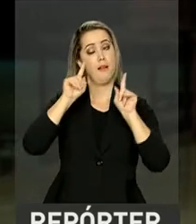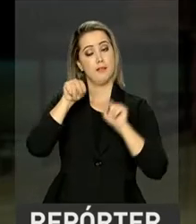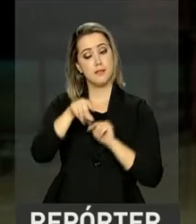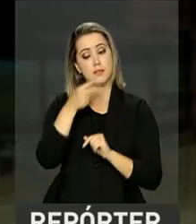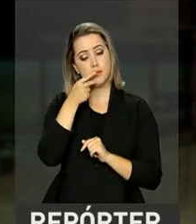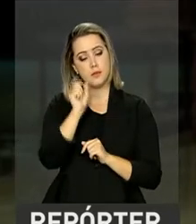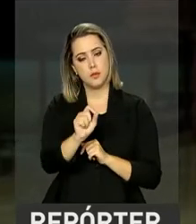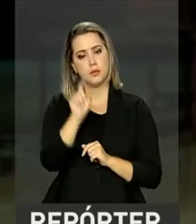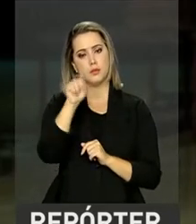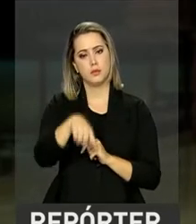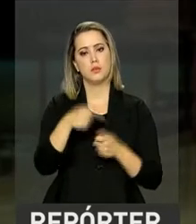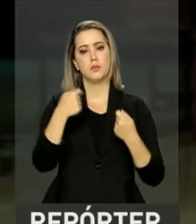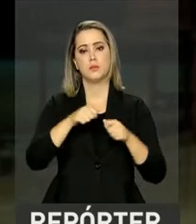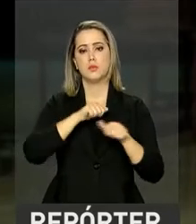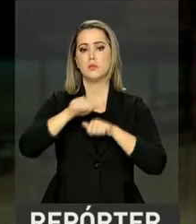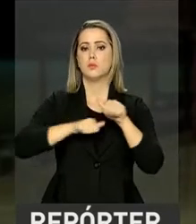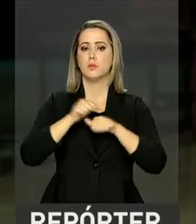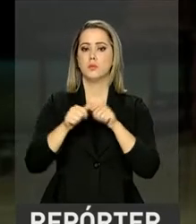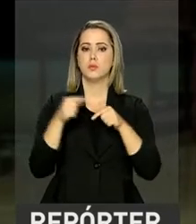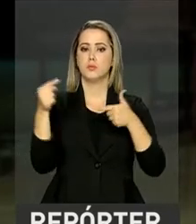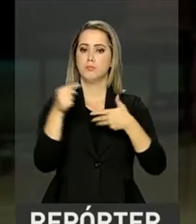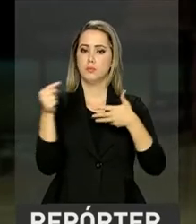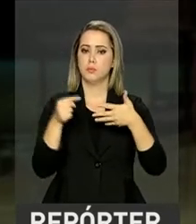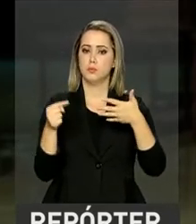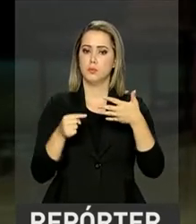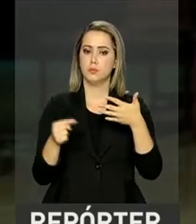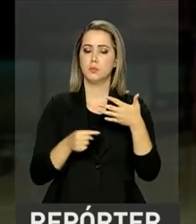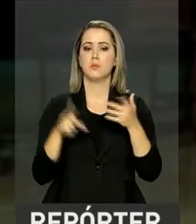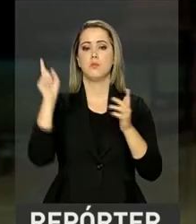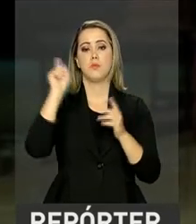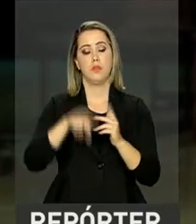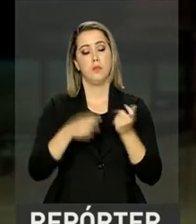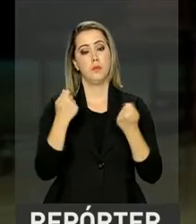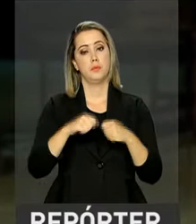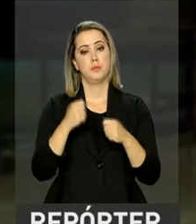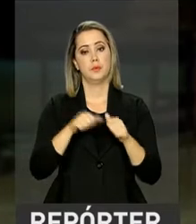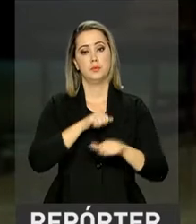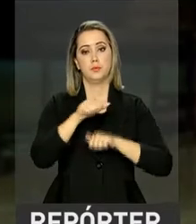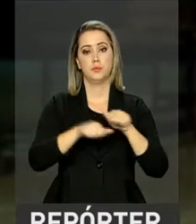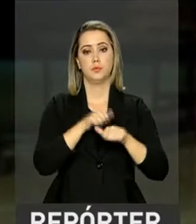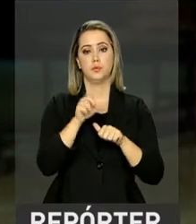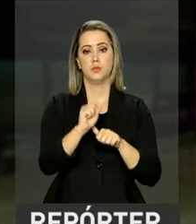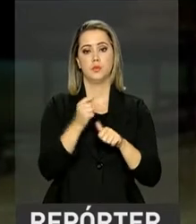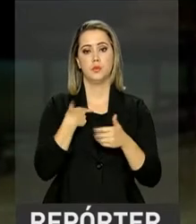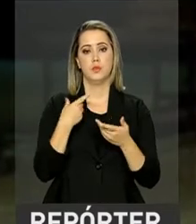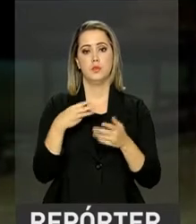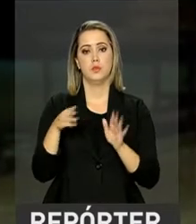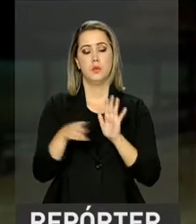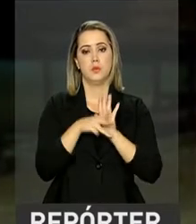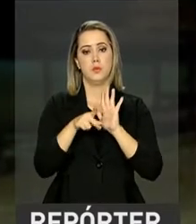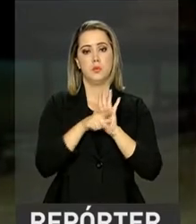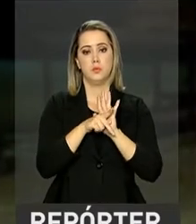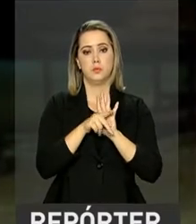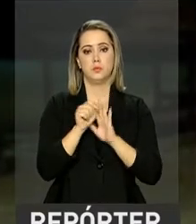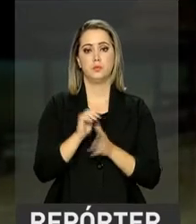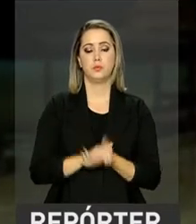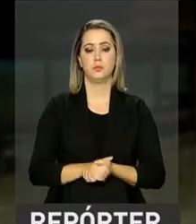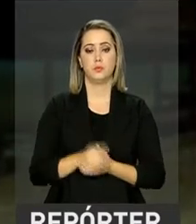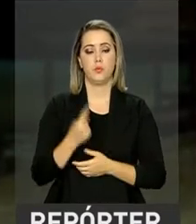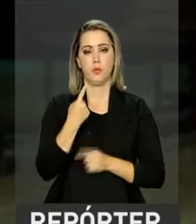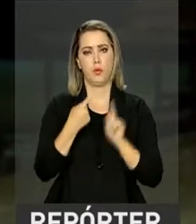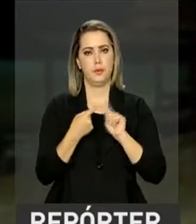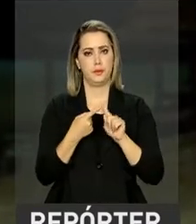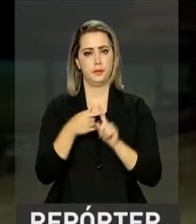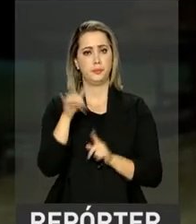eles defendem algumas mudanças pontuais. Essas mudanças devem ser feitas por meio de medida provisória. Uma